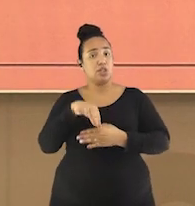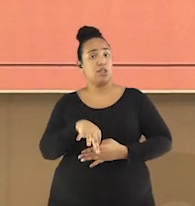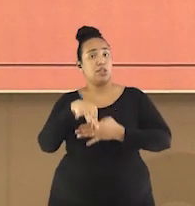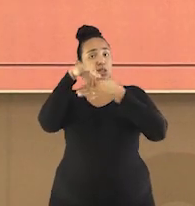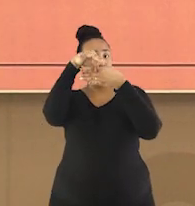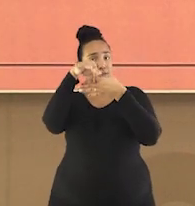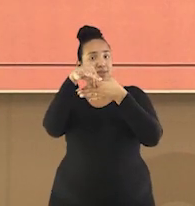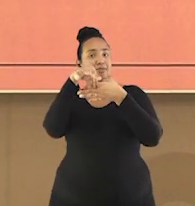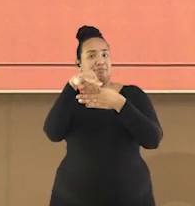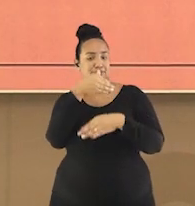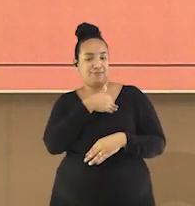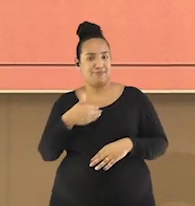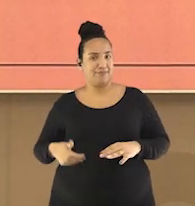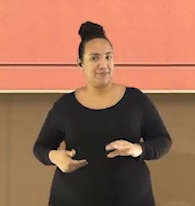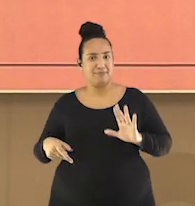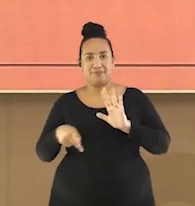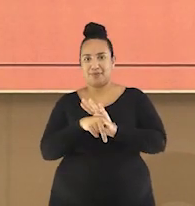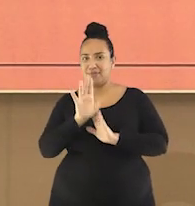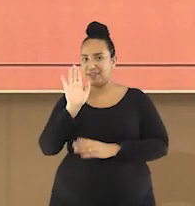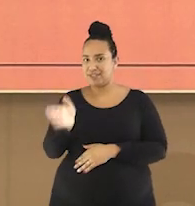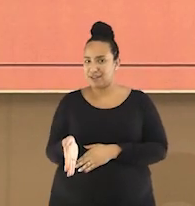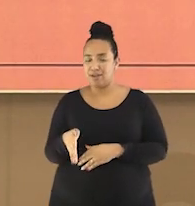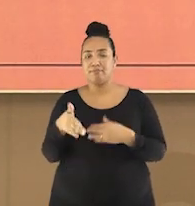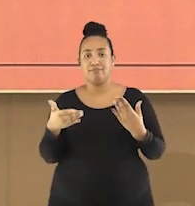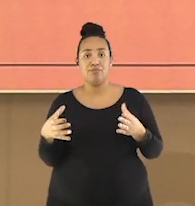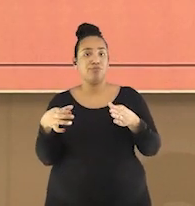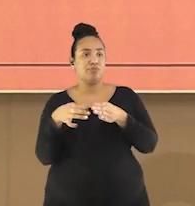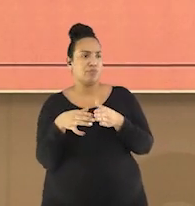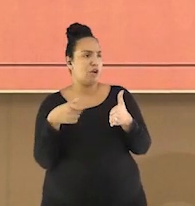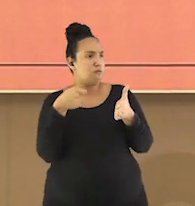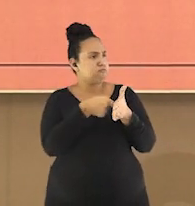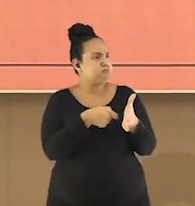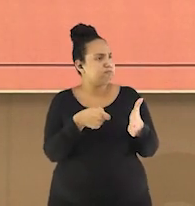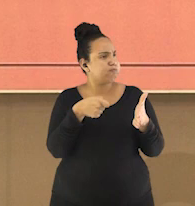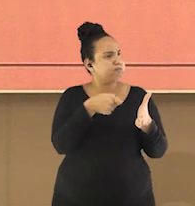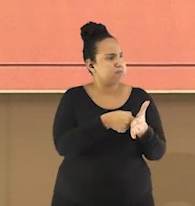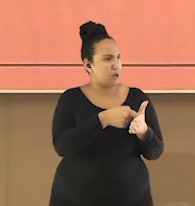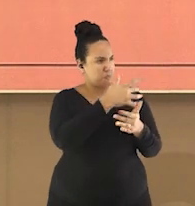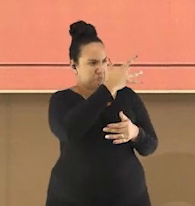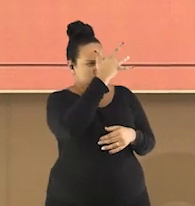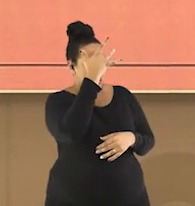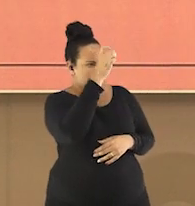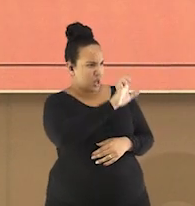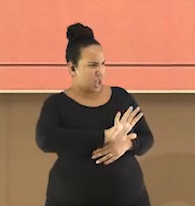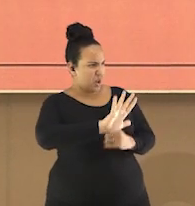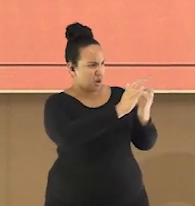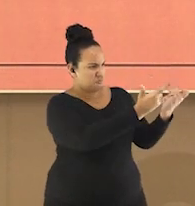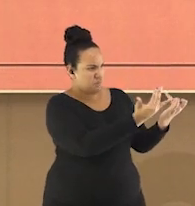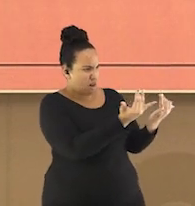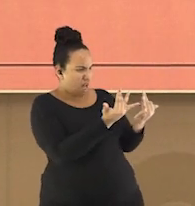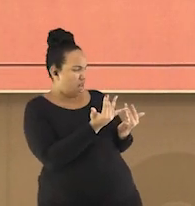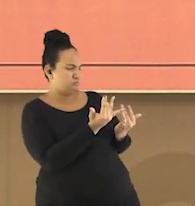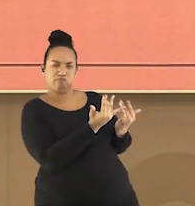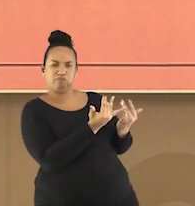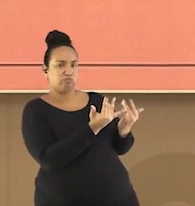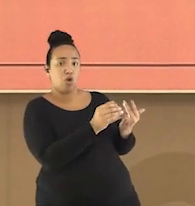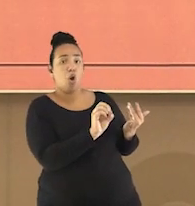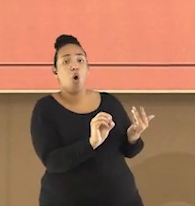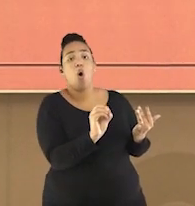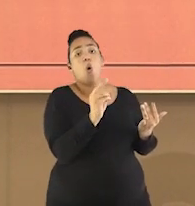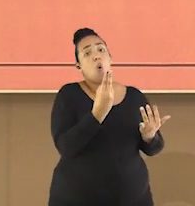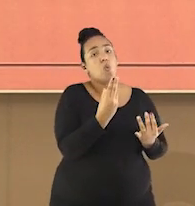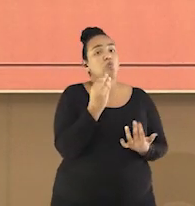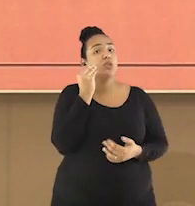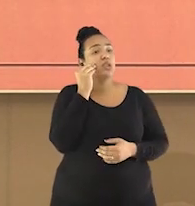um governo próprio. A resistência buscava expulsar os invasores europeus, ou menos tentar diminuir a influência